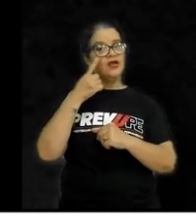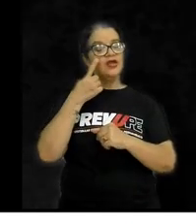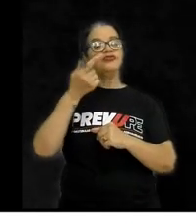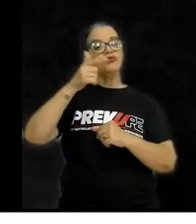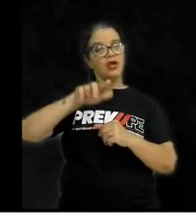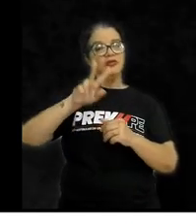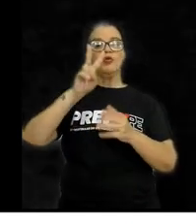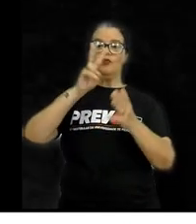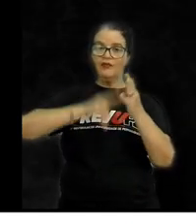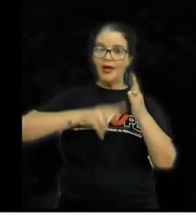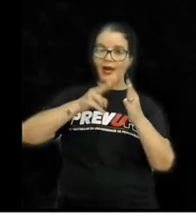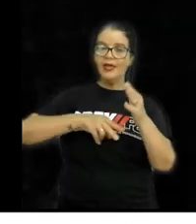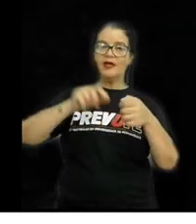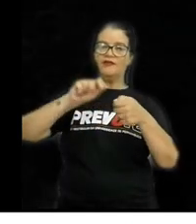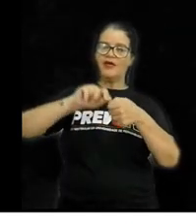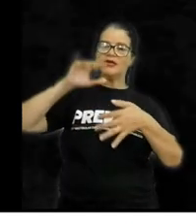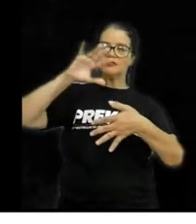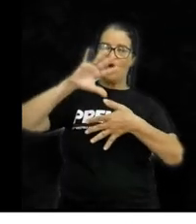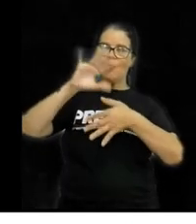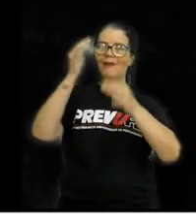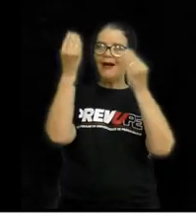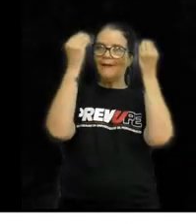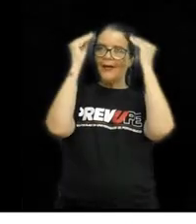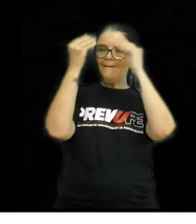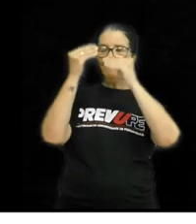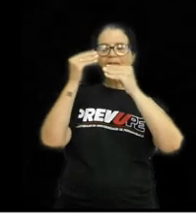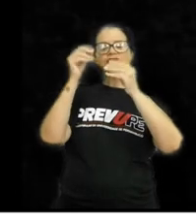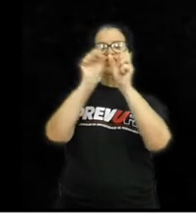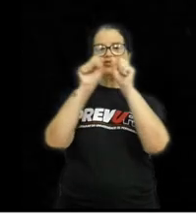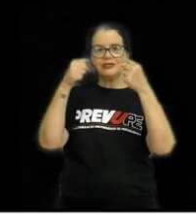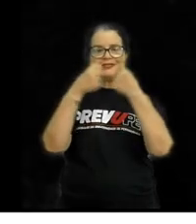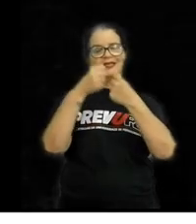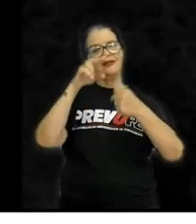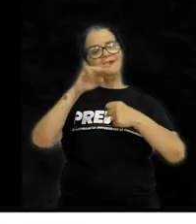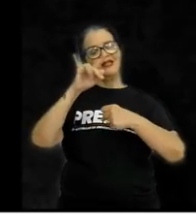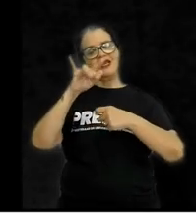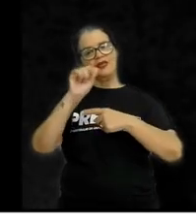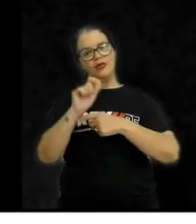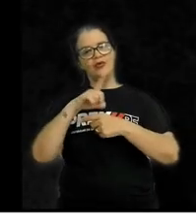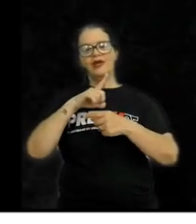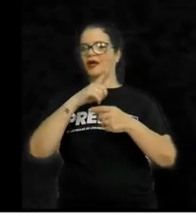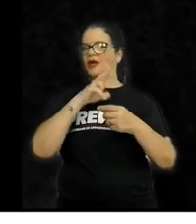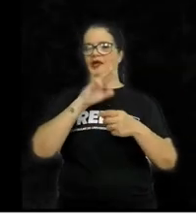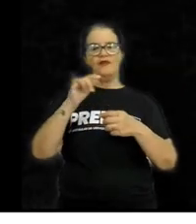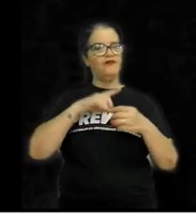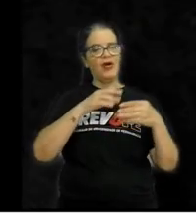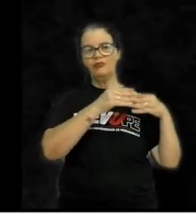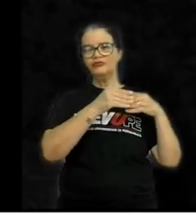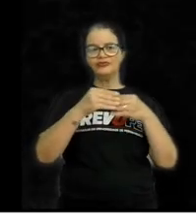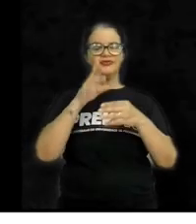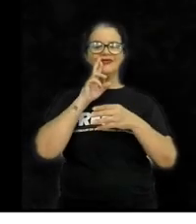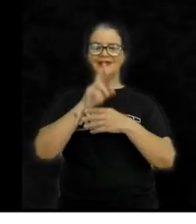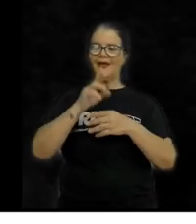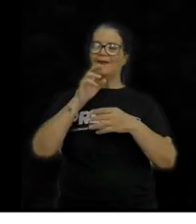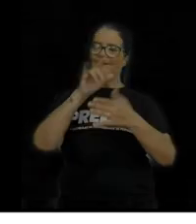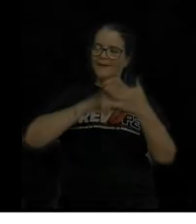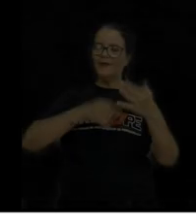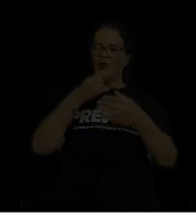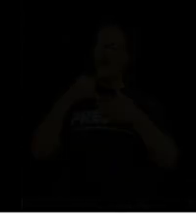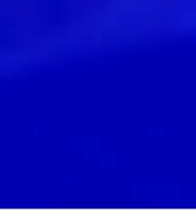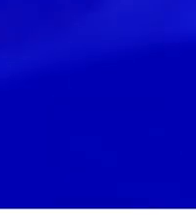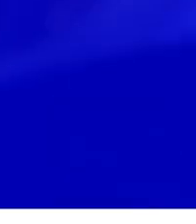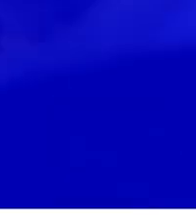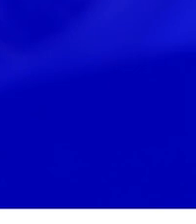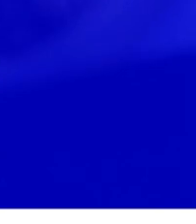estude, faça o mapa mental da sociedade mineradora e se embora prévupar. Boa sorte a todos!